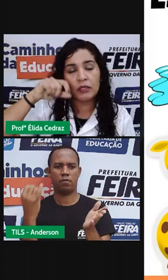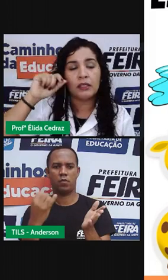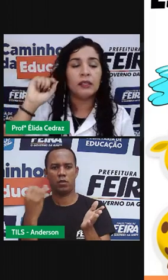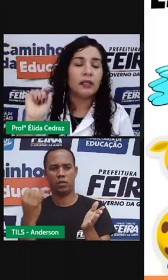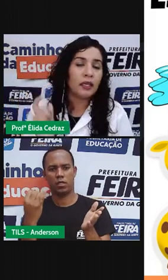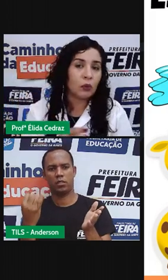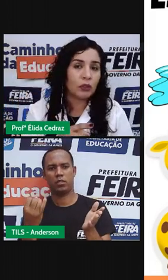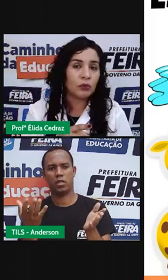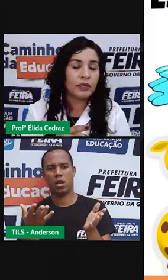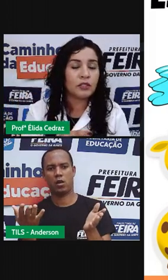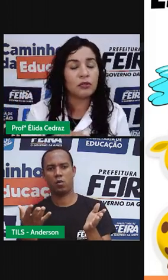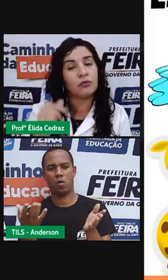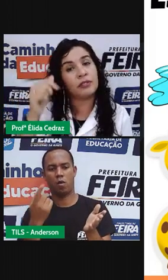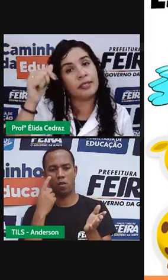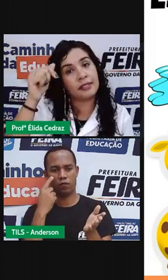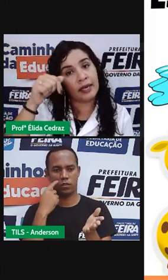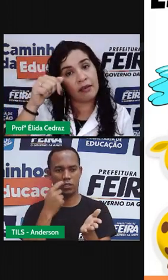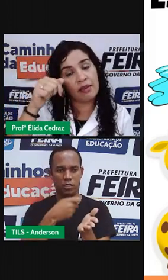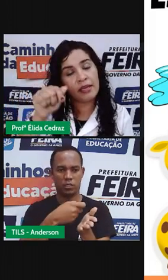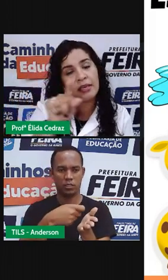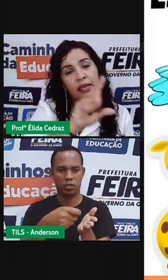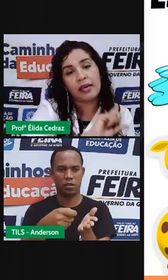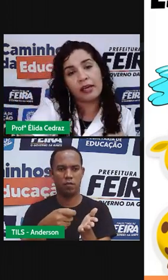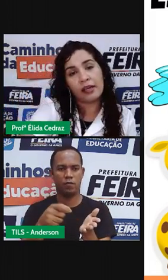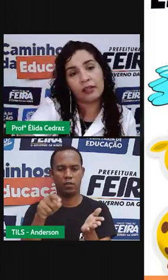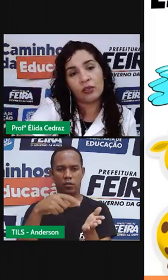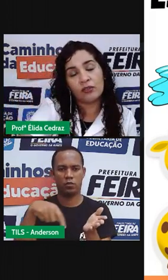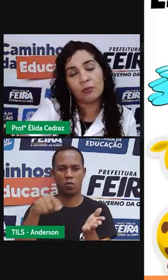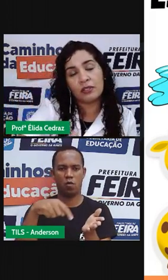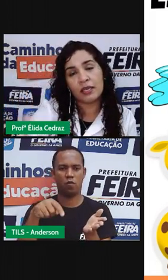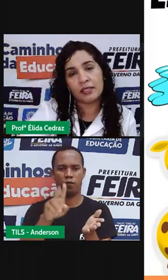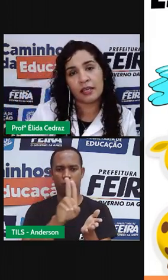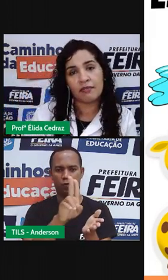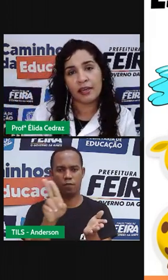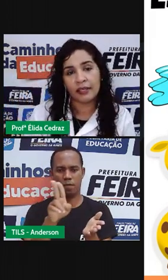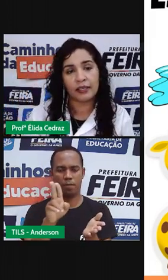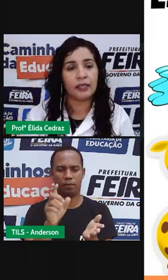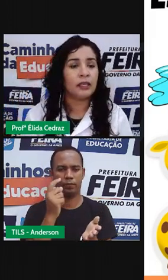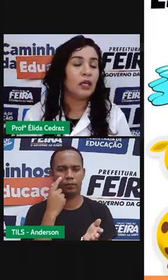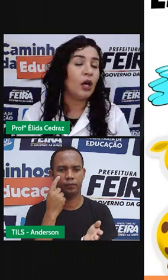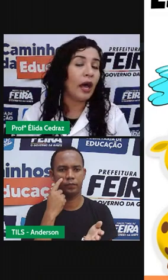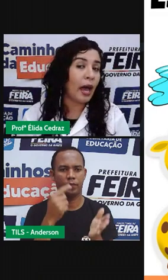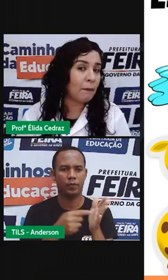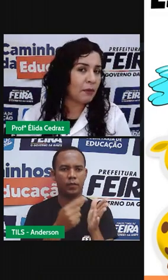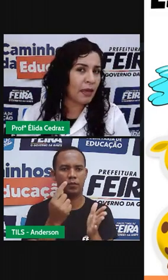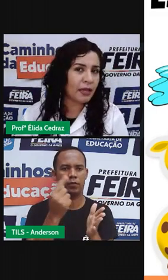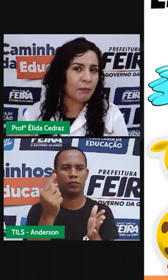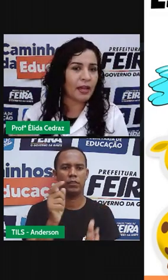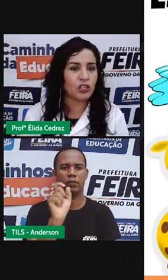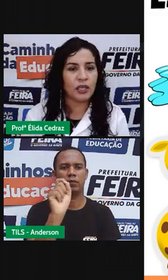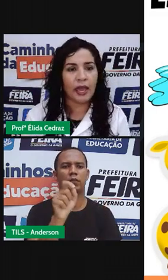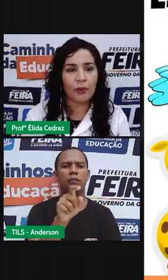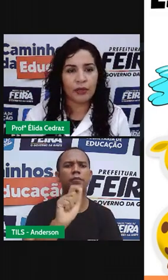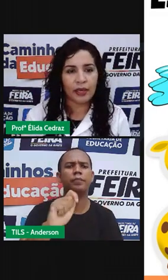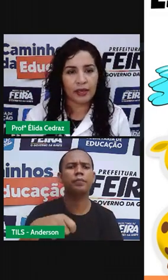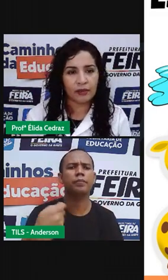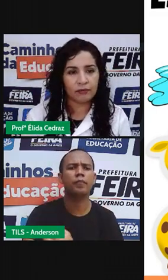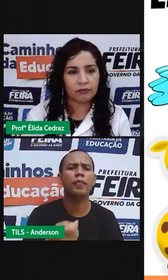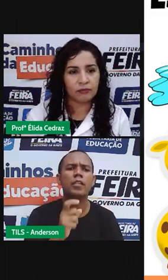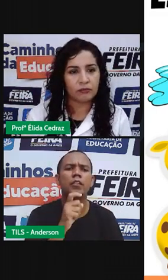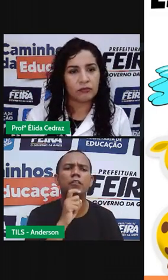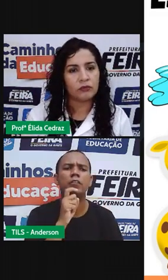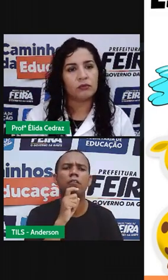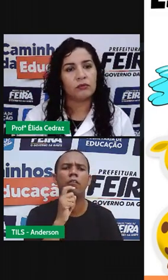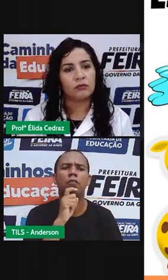tá bom? Enquanto isso, você escreve aí. Nós vamos escrever aqui. A primeira imagem é o quê?